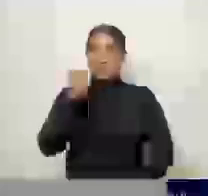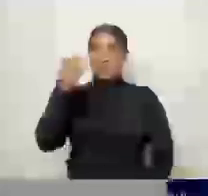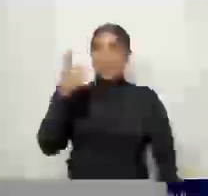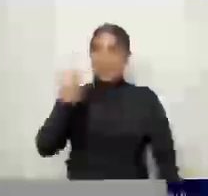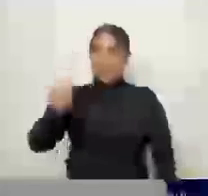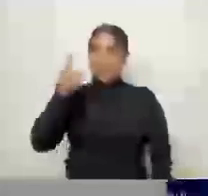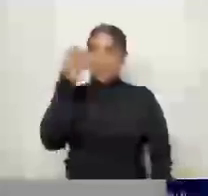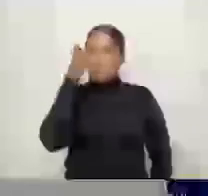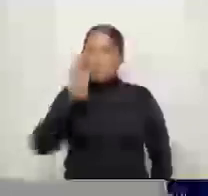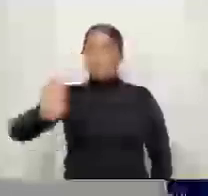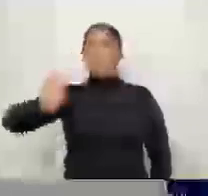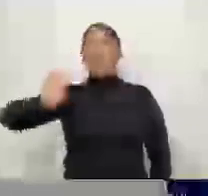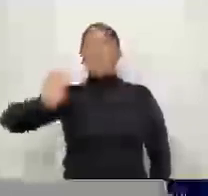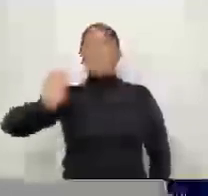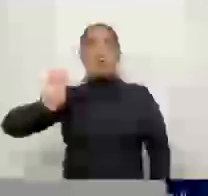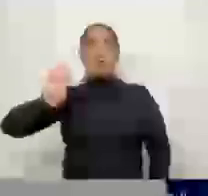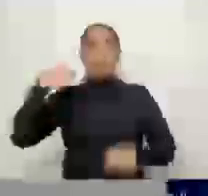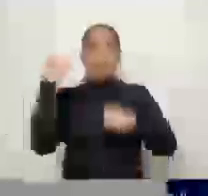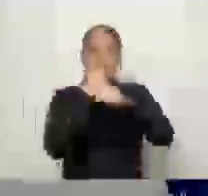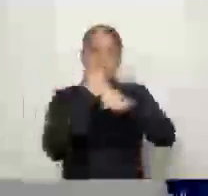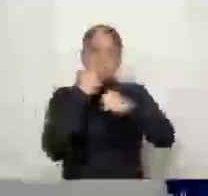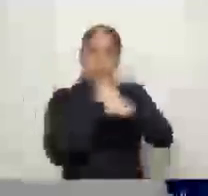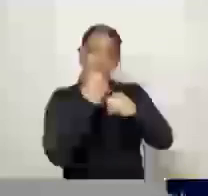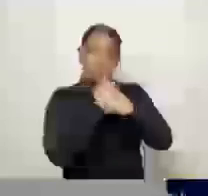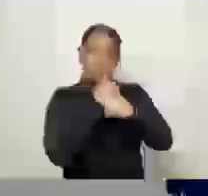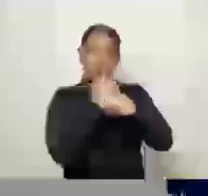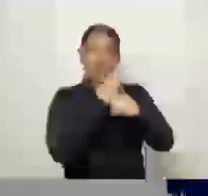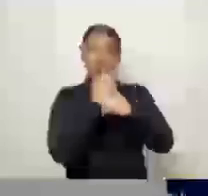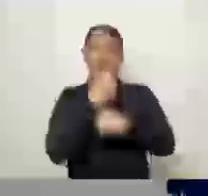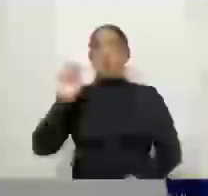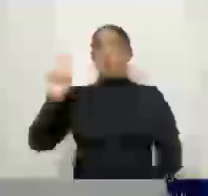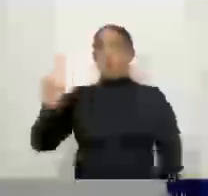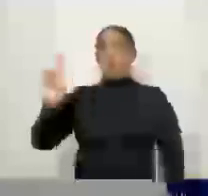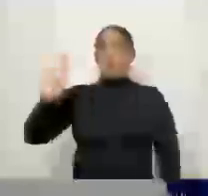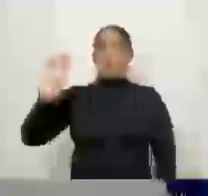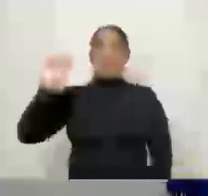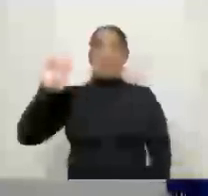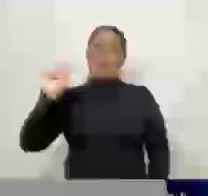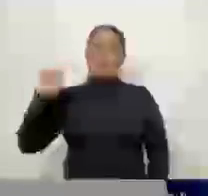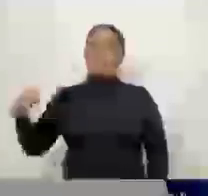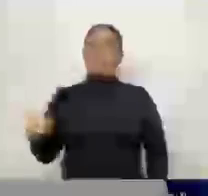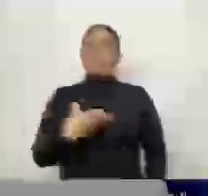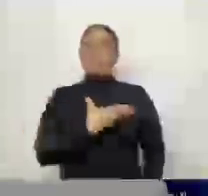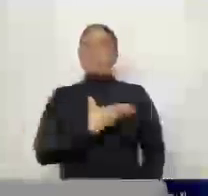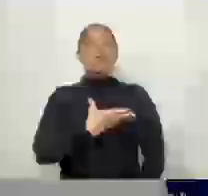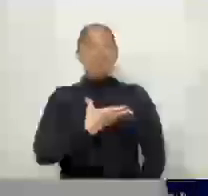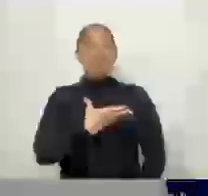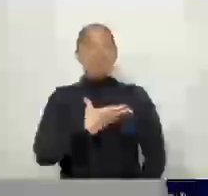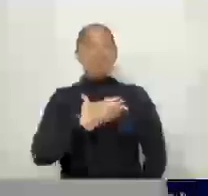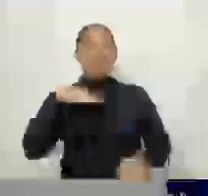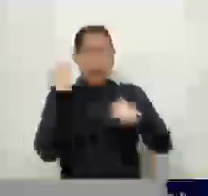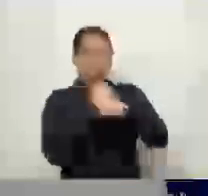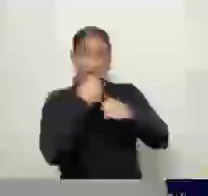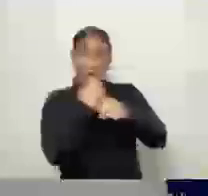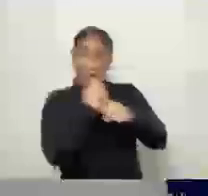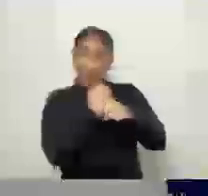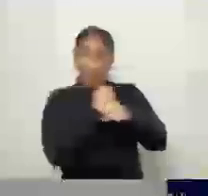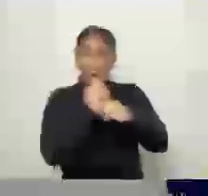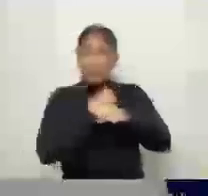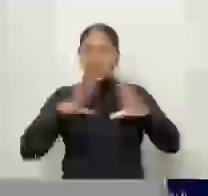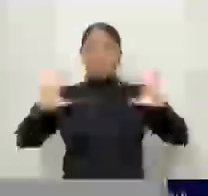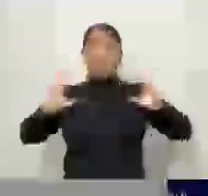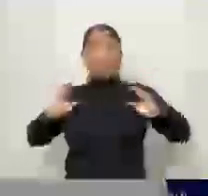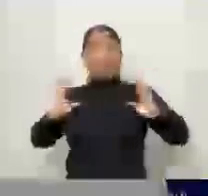UBS dos fundos. Obra essa que vai trazer um conforto, uma celeridade e uma